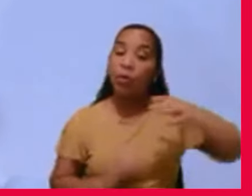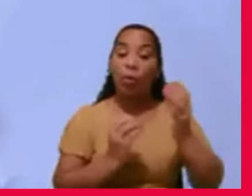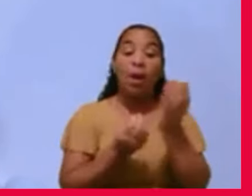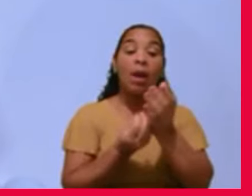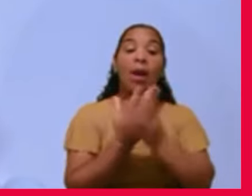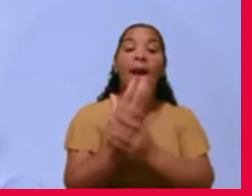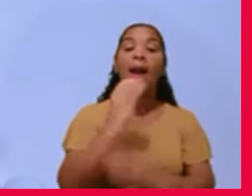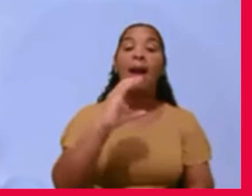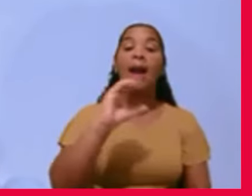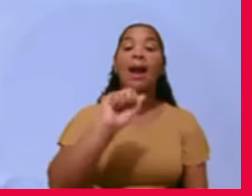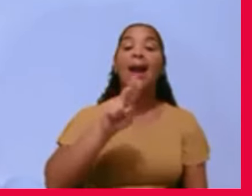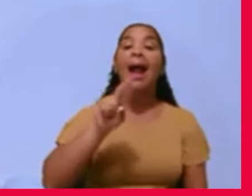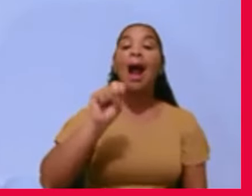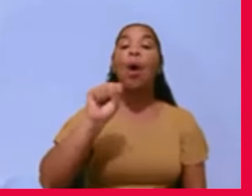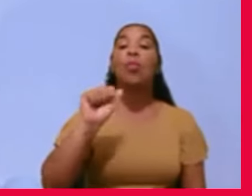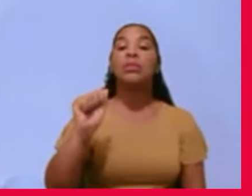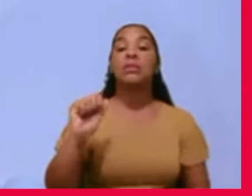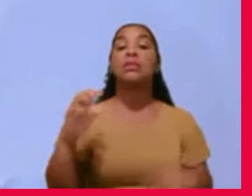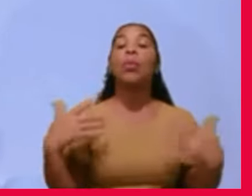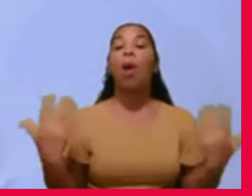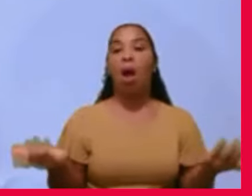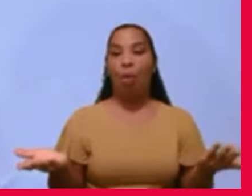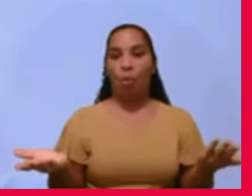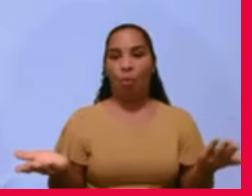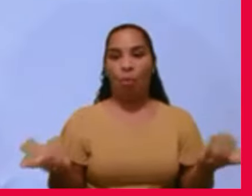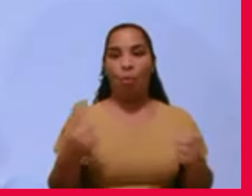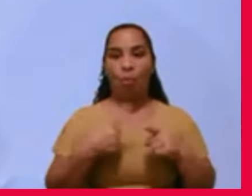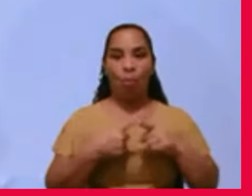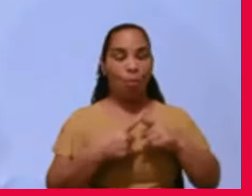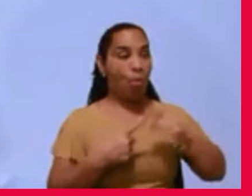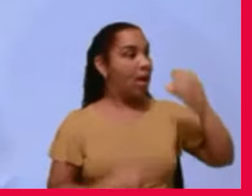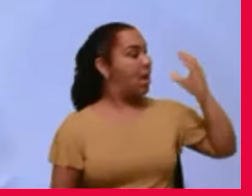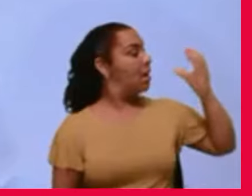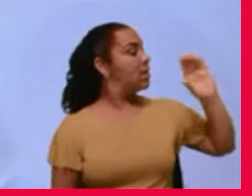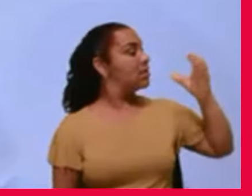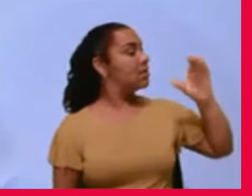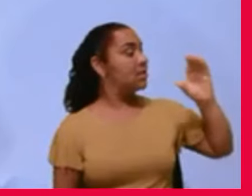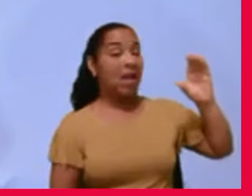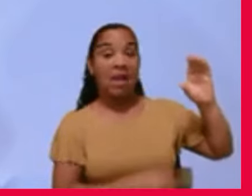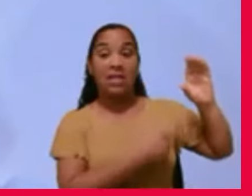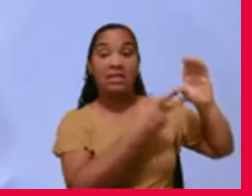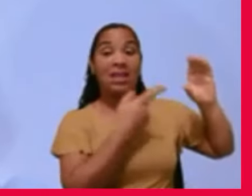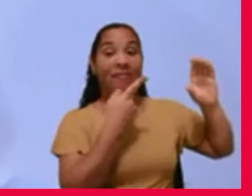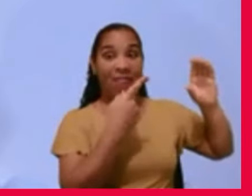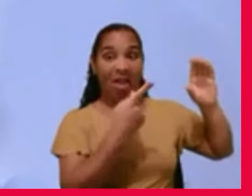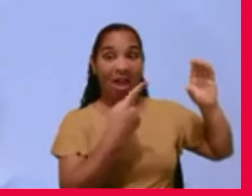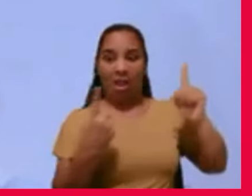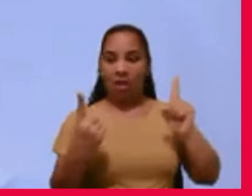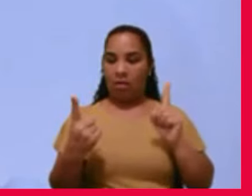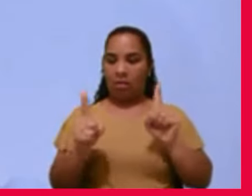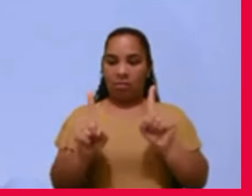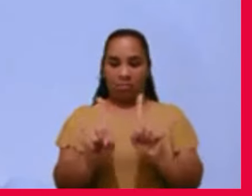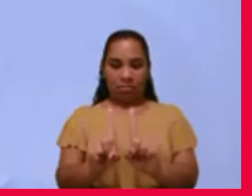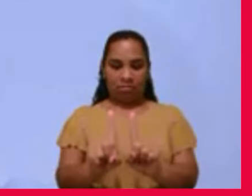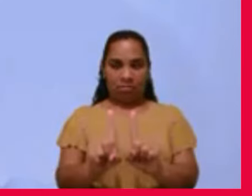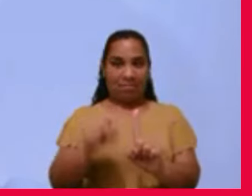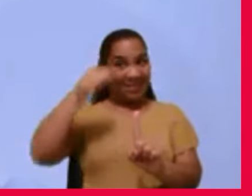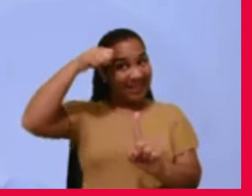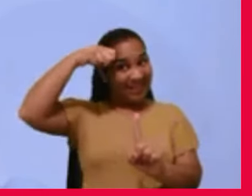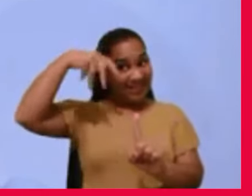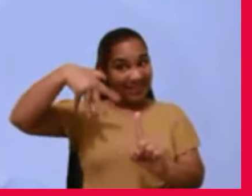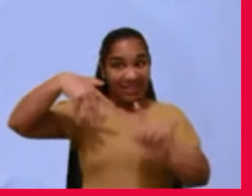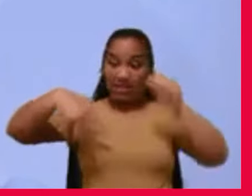a ciência diz que o filho de um casal de esquizofrênico tem